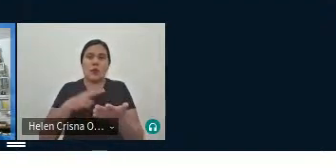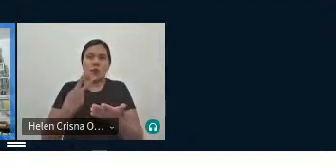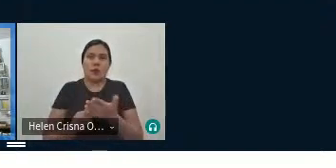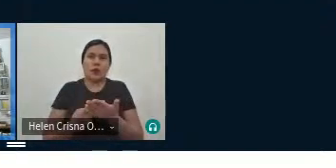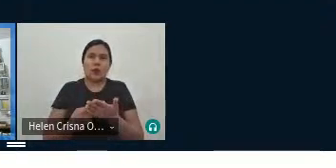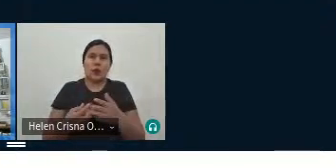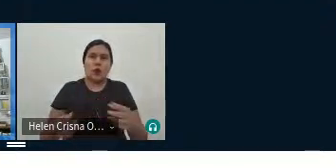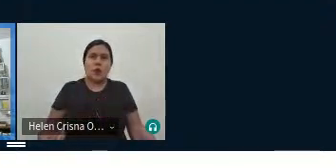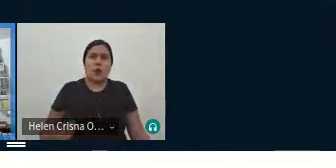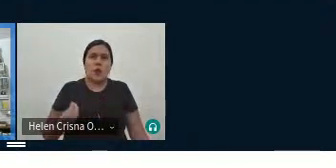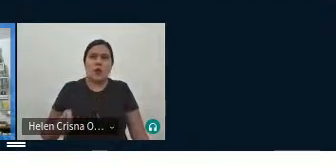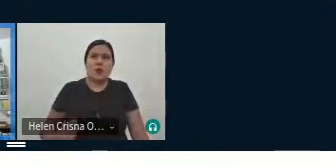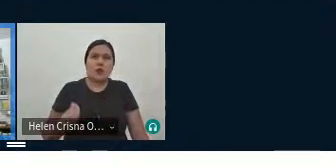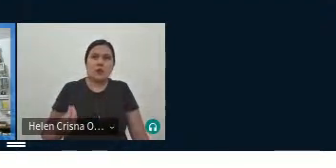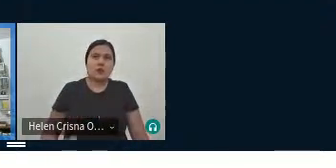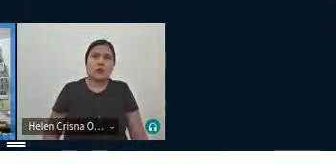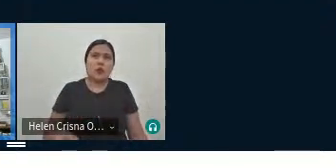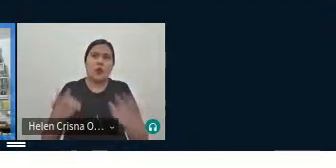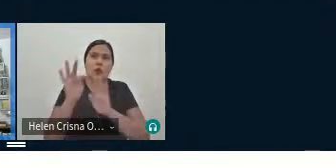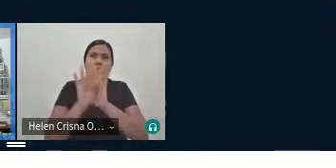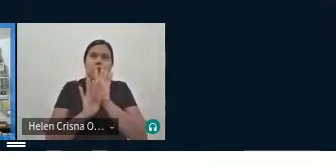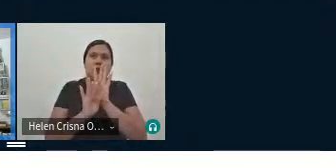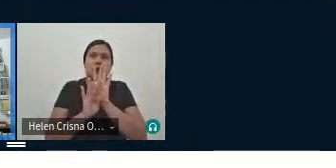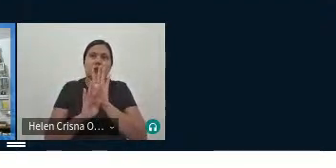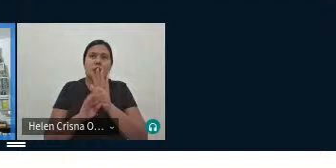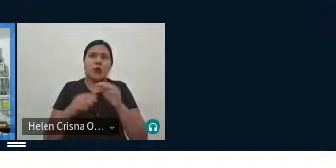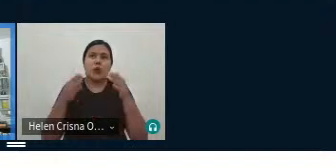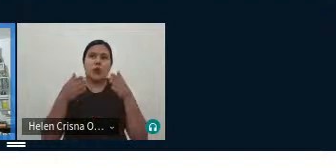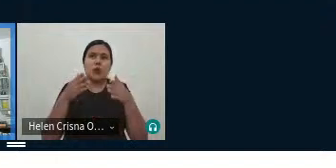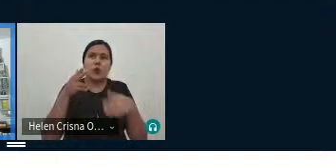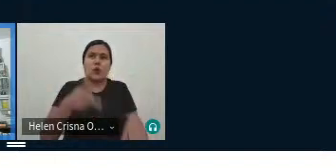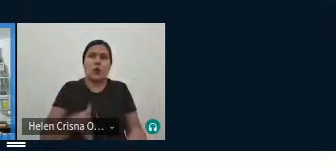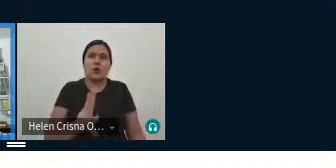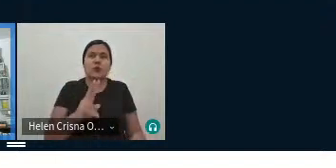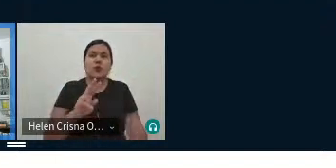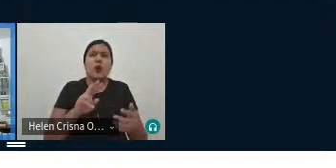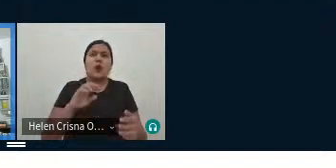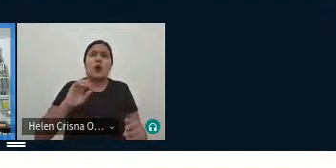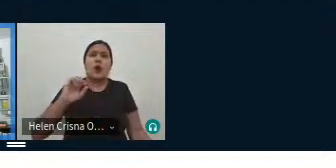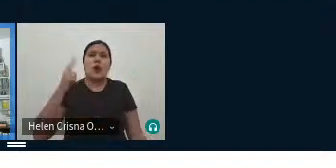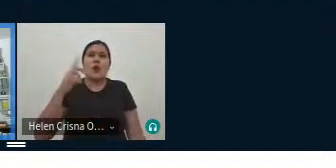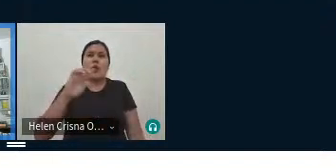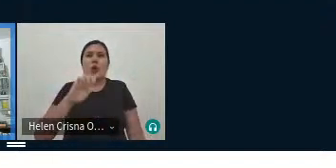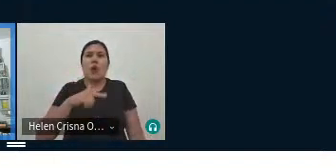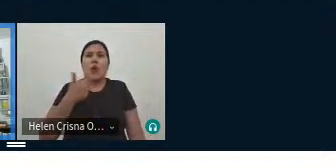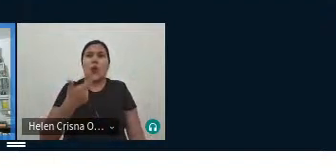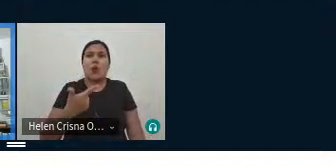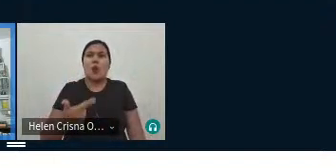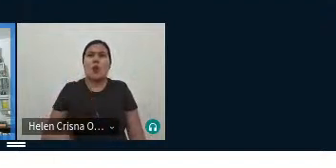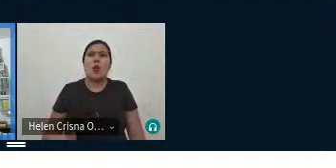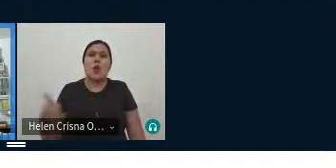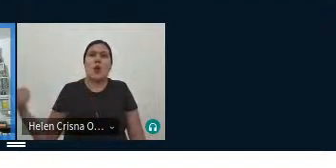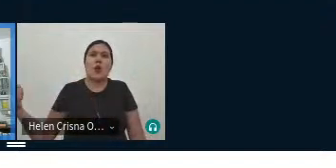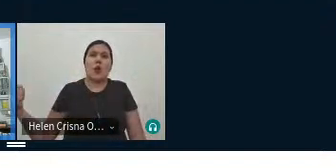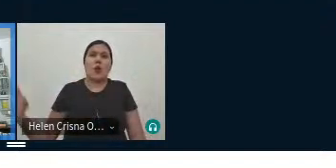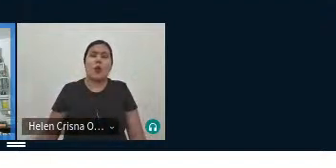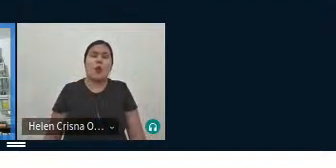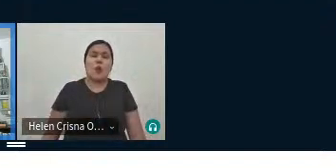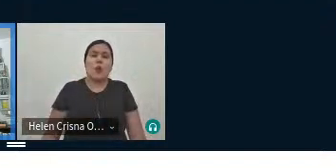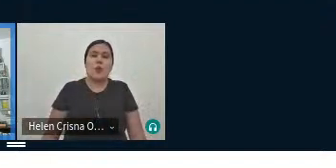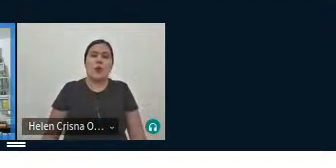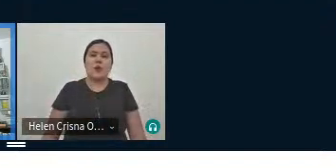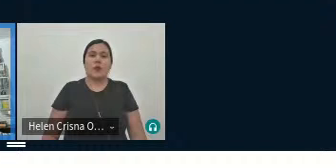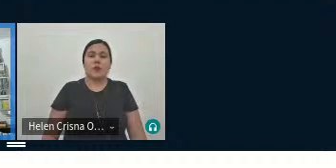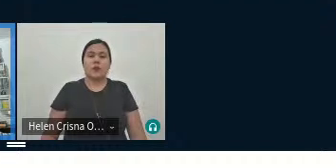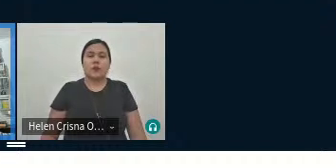essa vivacidade do texto que se mantém na outra língua, nesse passo, a poética é a forma visual